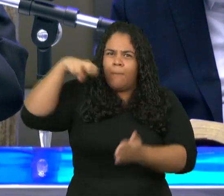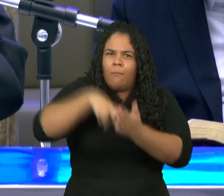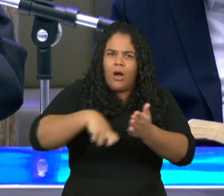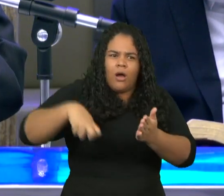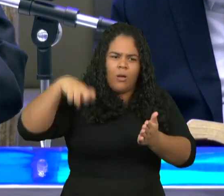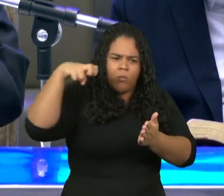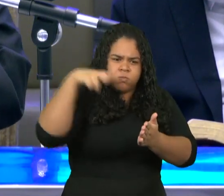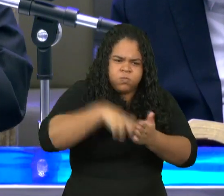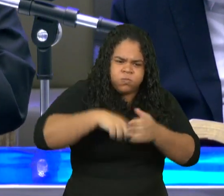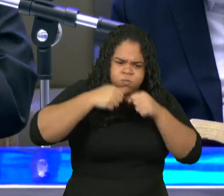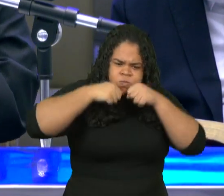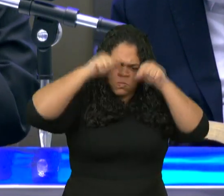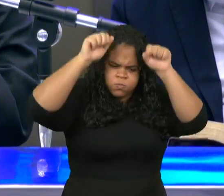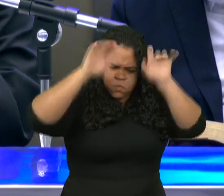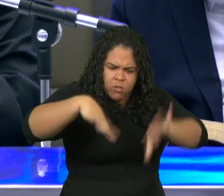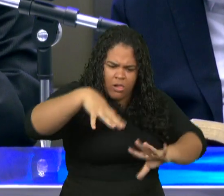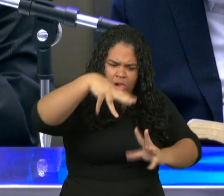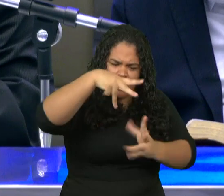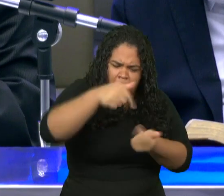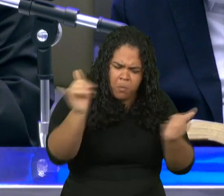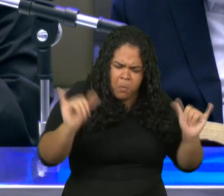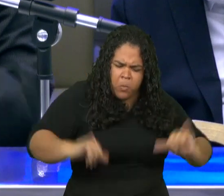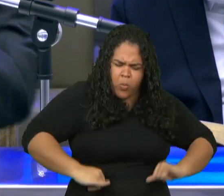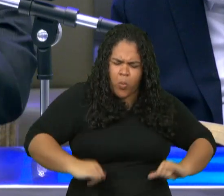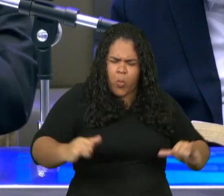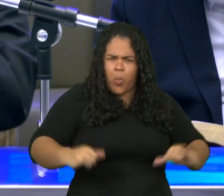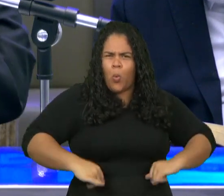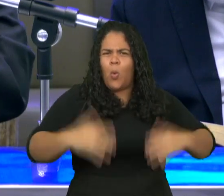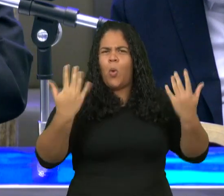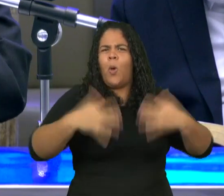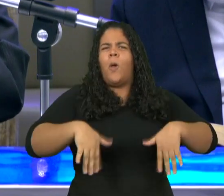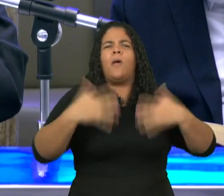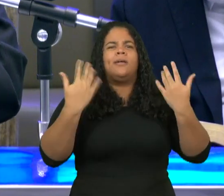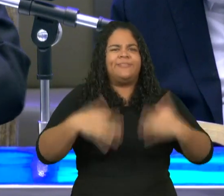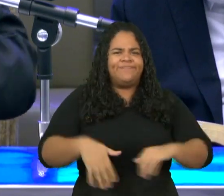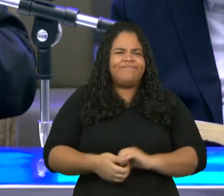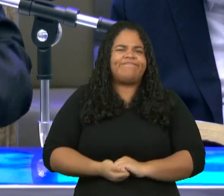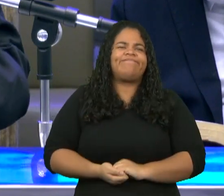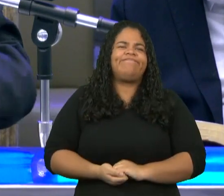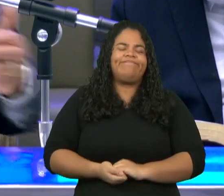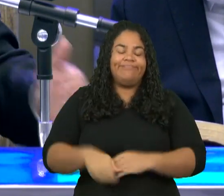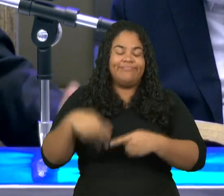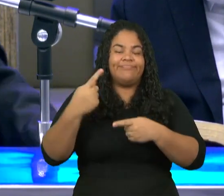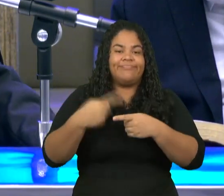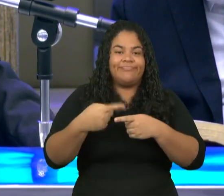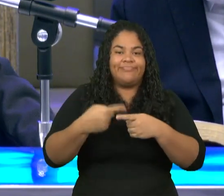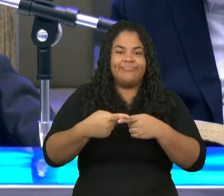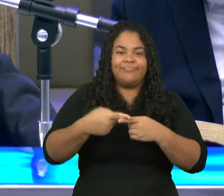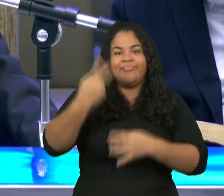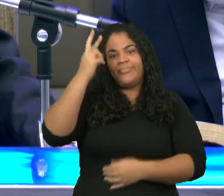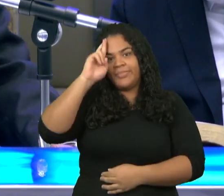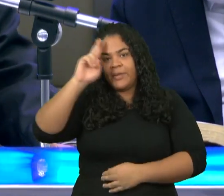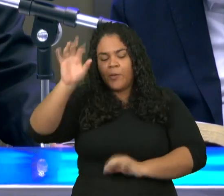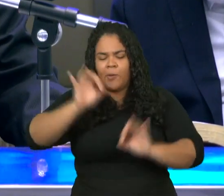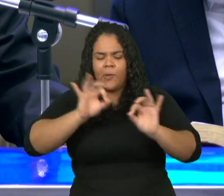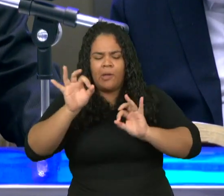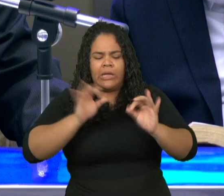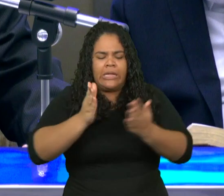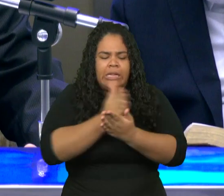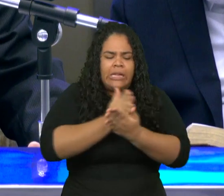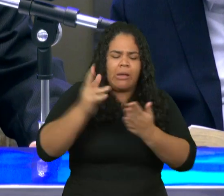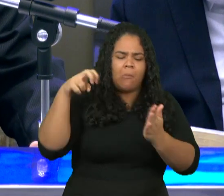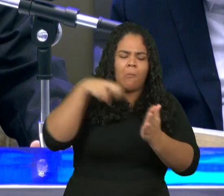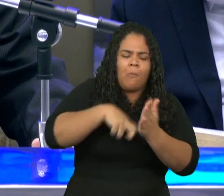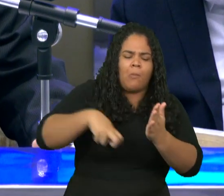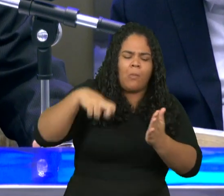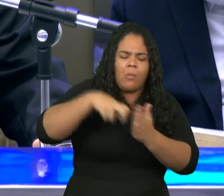que ele escolheu e que deu as costas a ele, que é a nação de Israel. Quem estuda escatologia sabe disso muito bem.